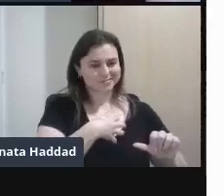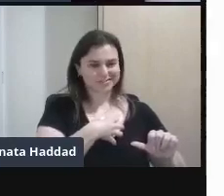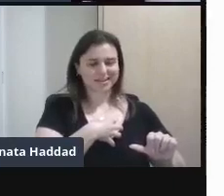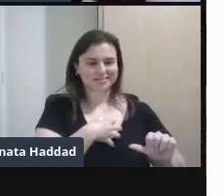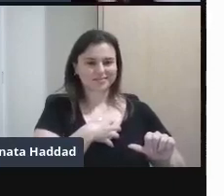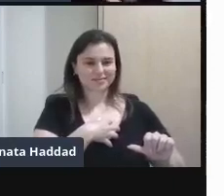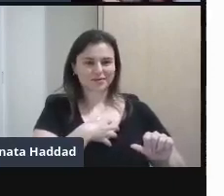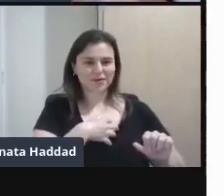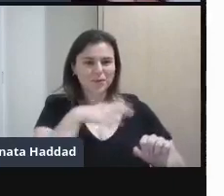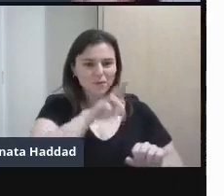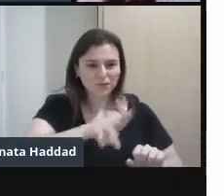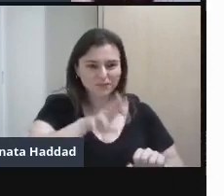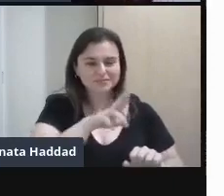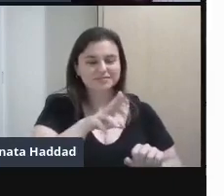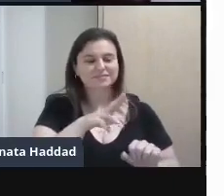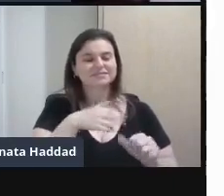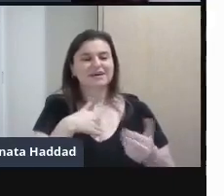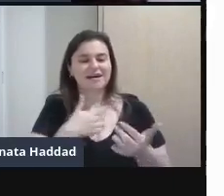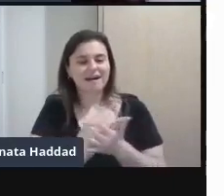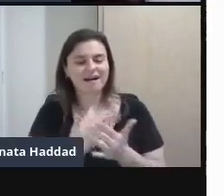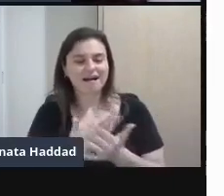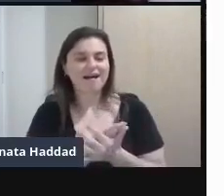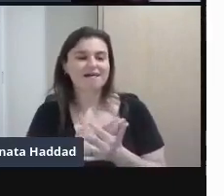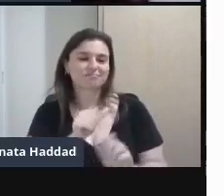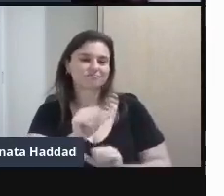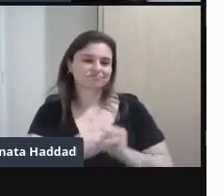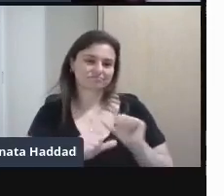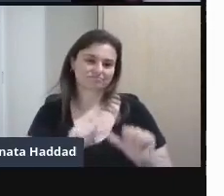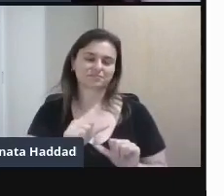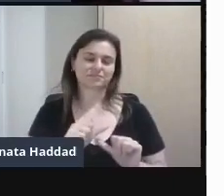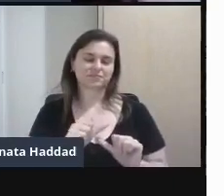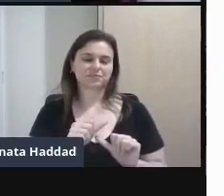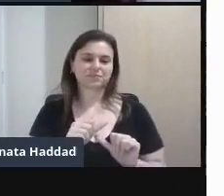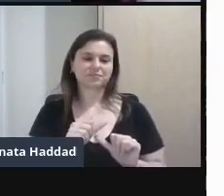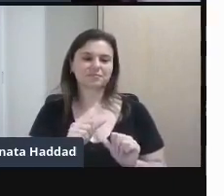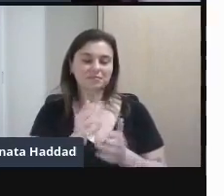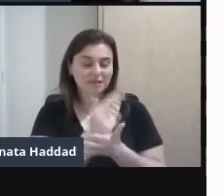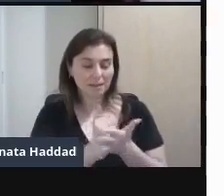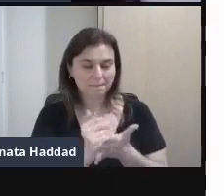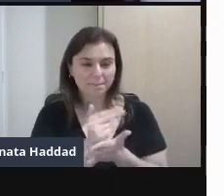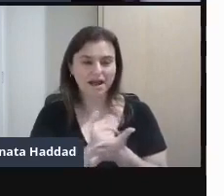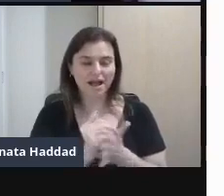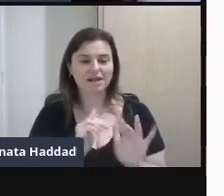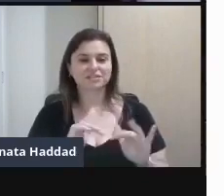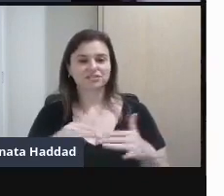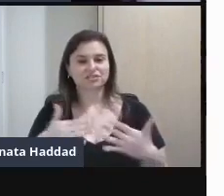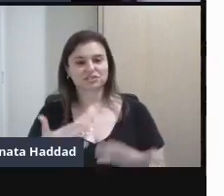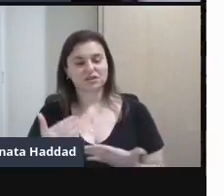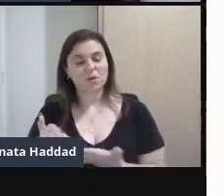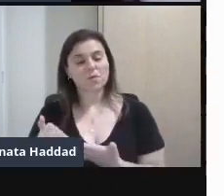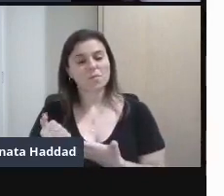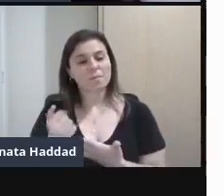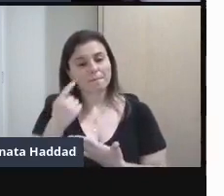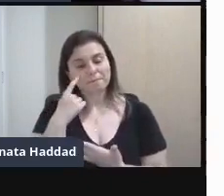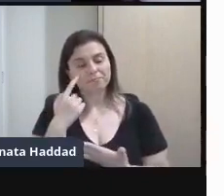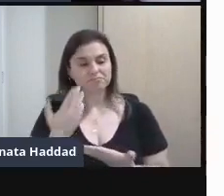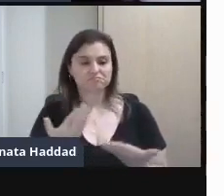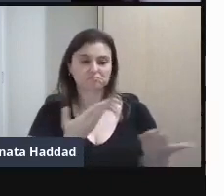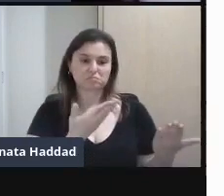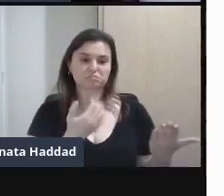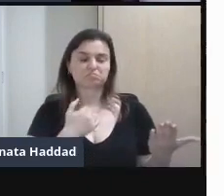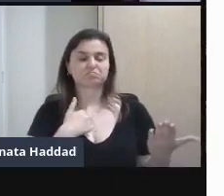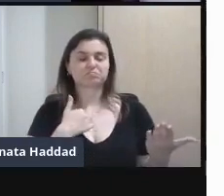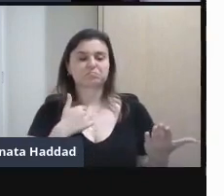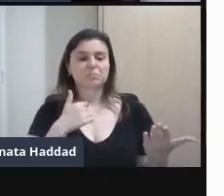da arte Também Transformam Pro meio da arte Então a Regina Trouxe a Regina aqui Justamente Por esse